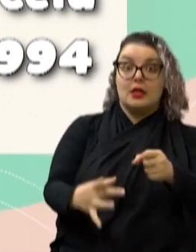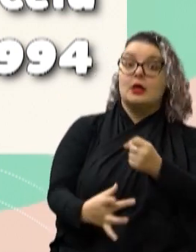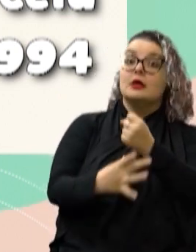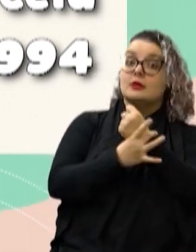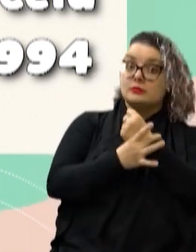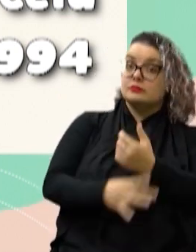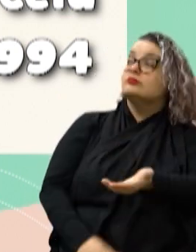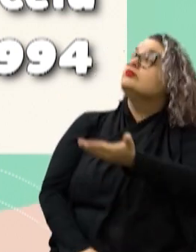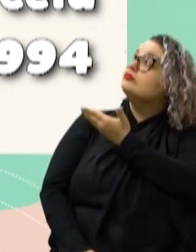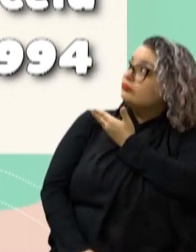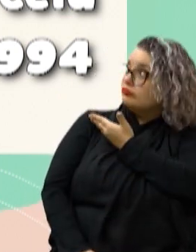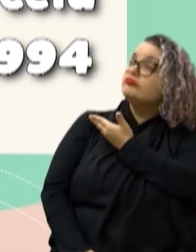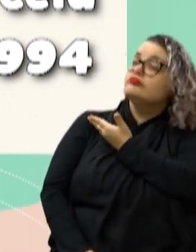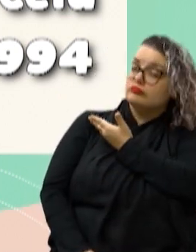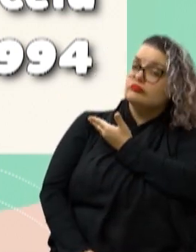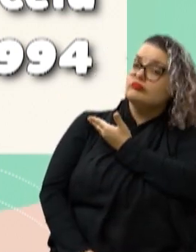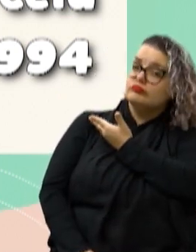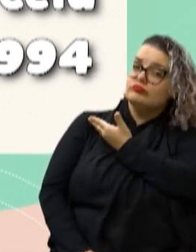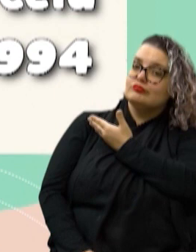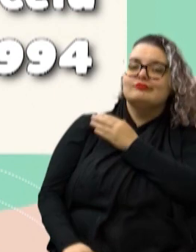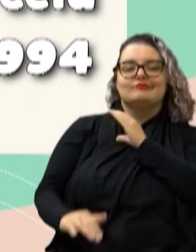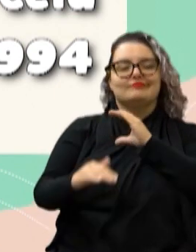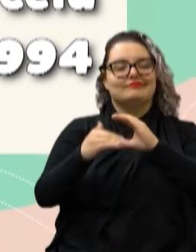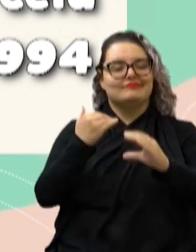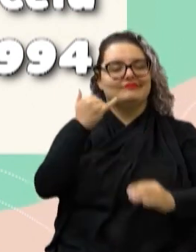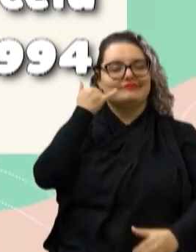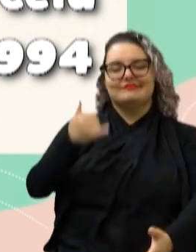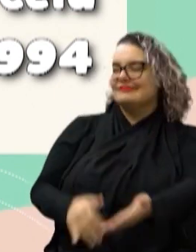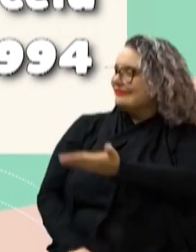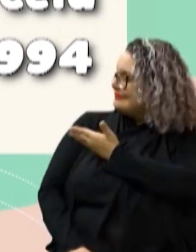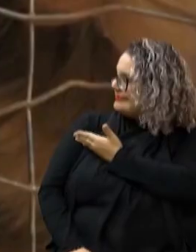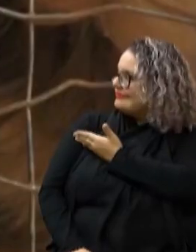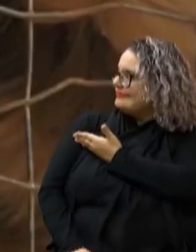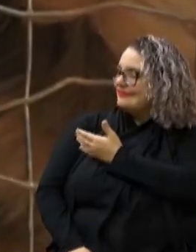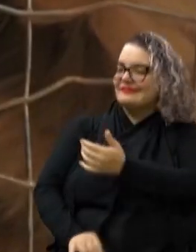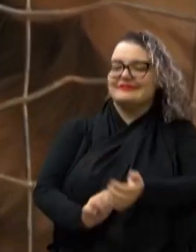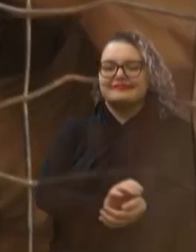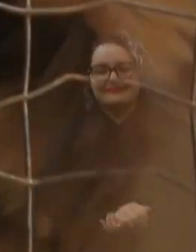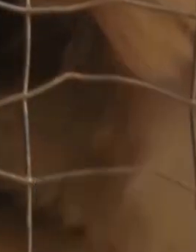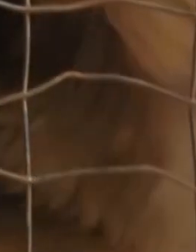segurança para essa filhotona mande mensagem para a Marcela